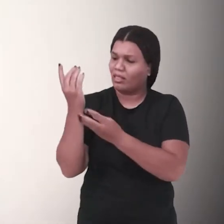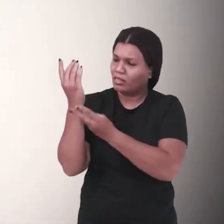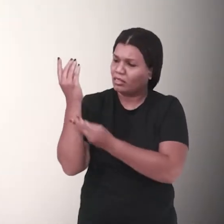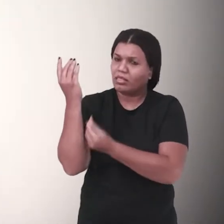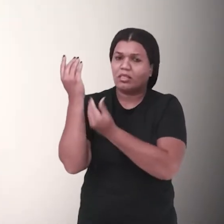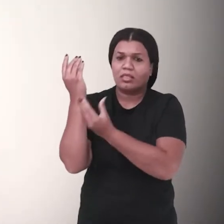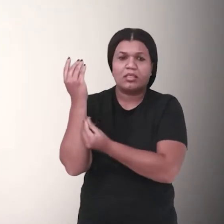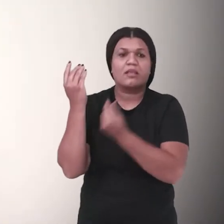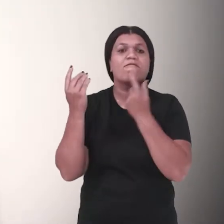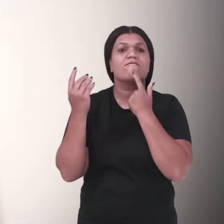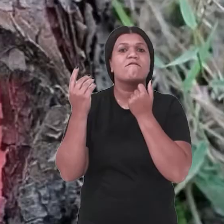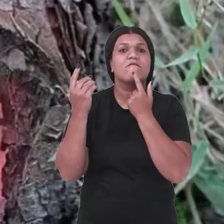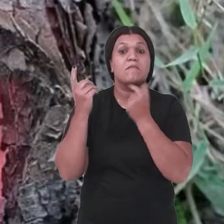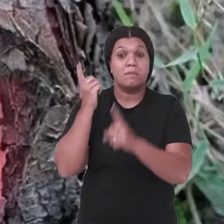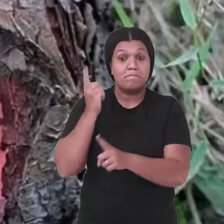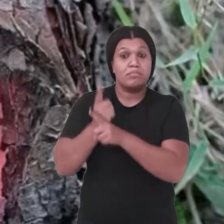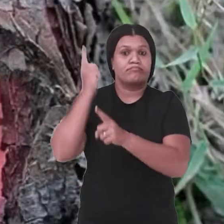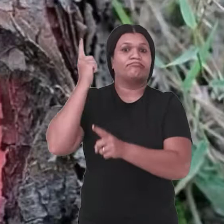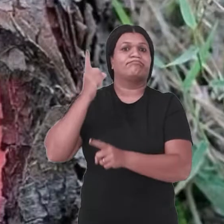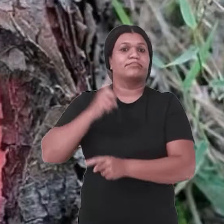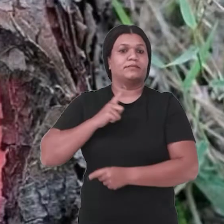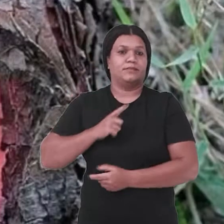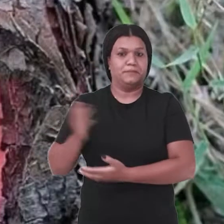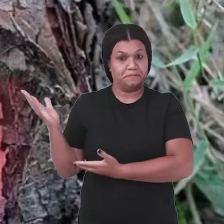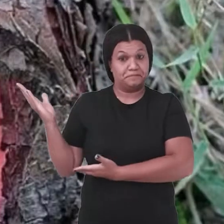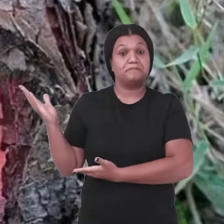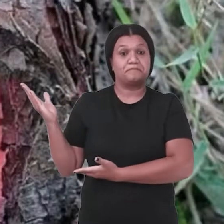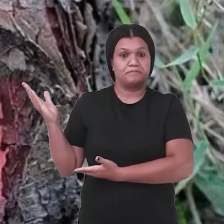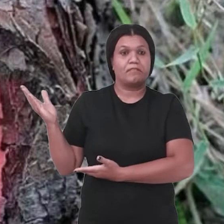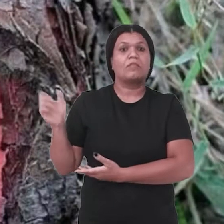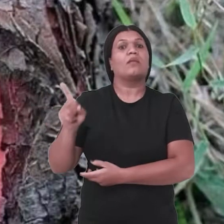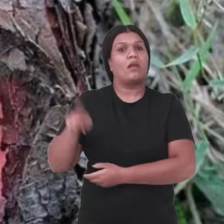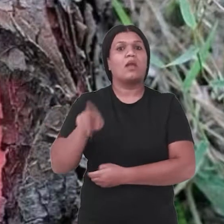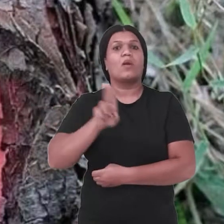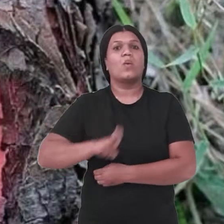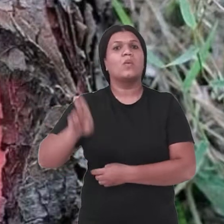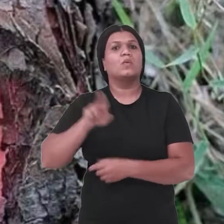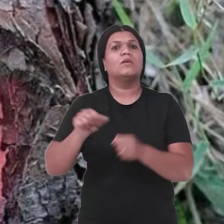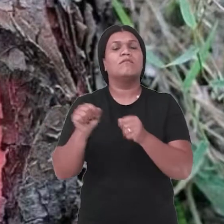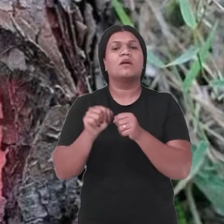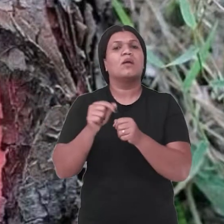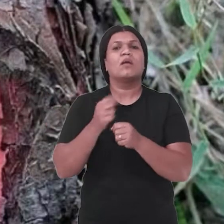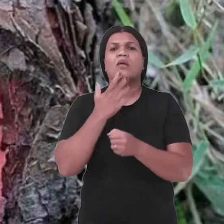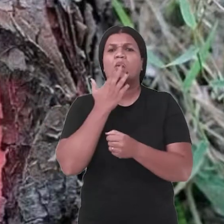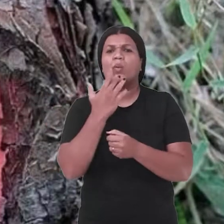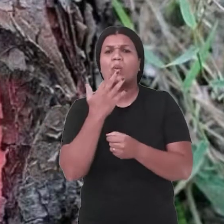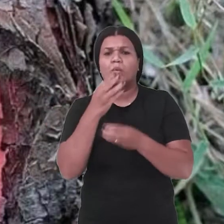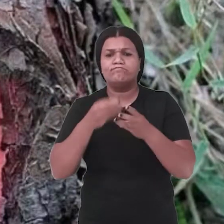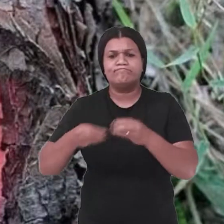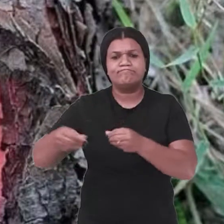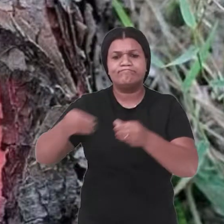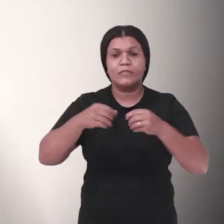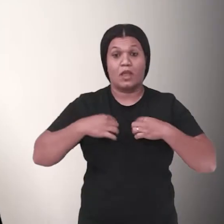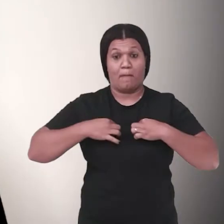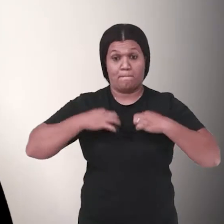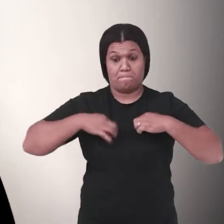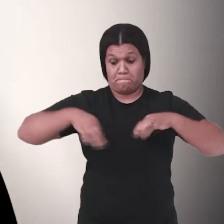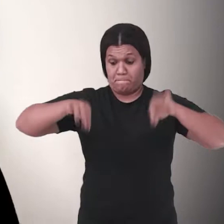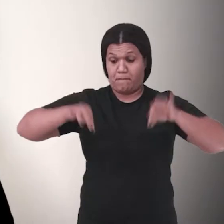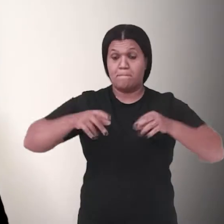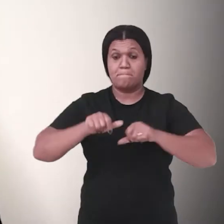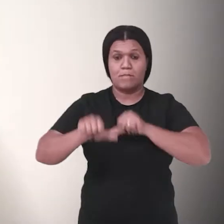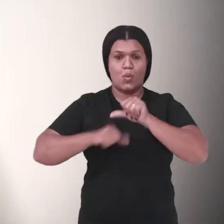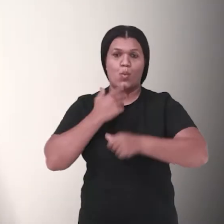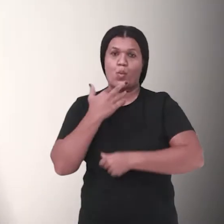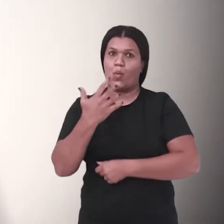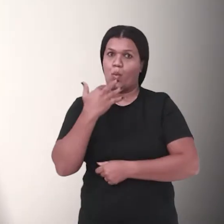resina vermelha encontrada ali e era utilizada para produzir um corante que tingia